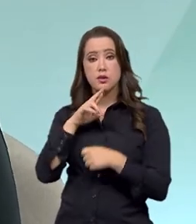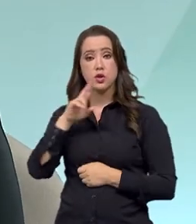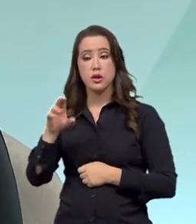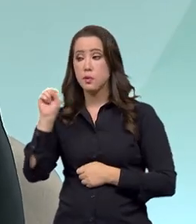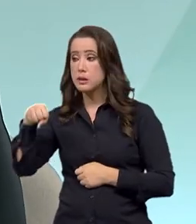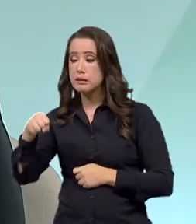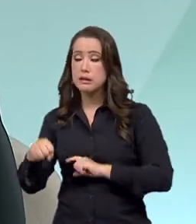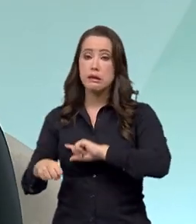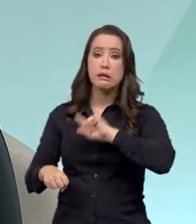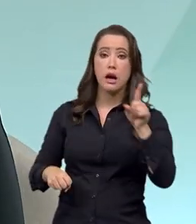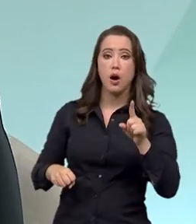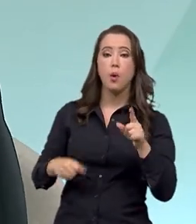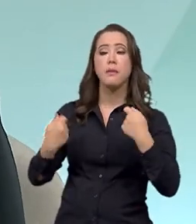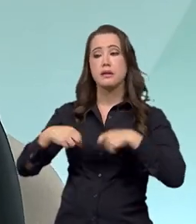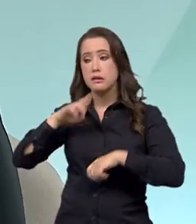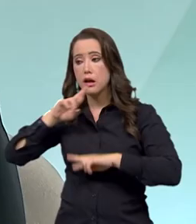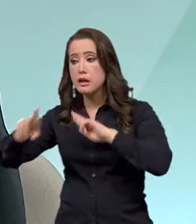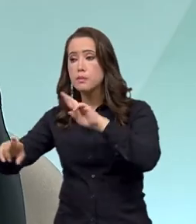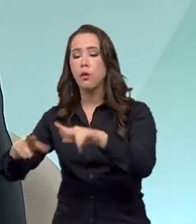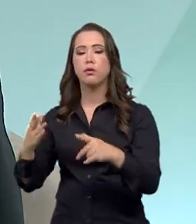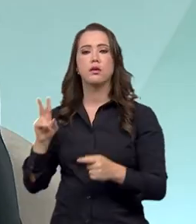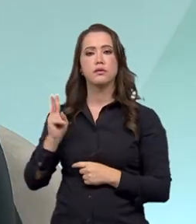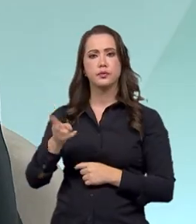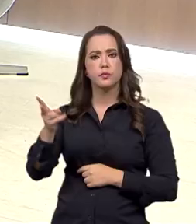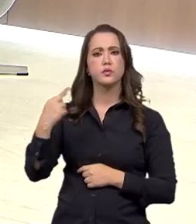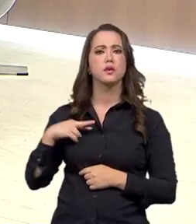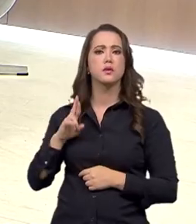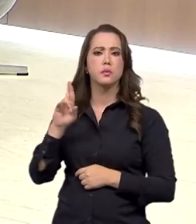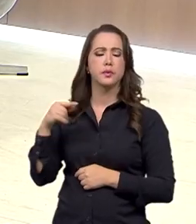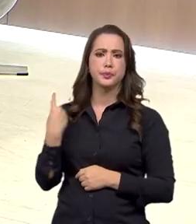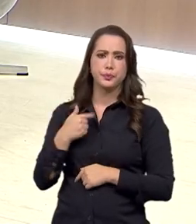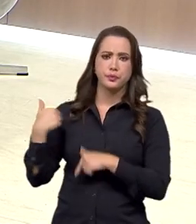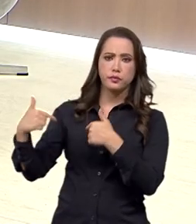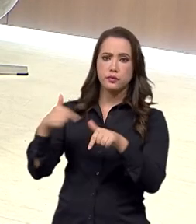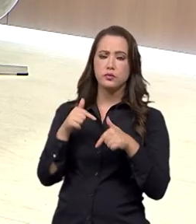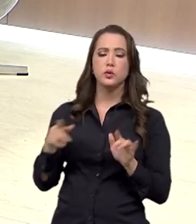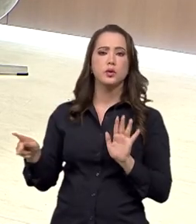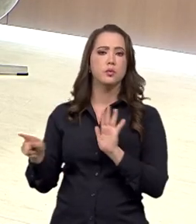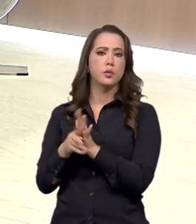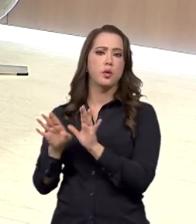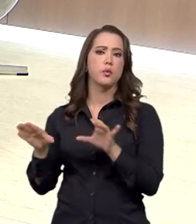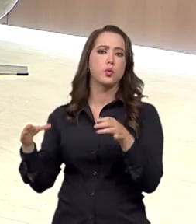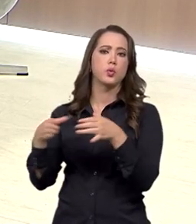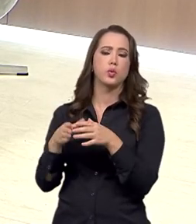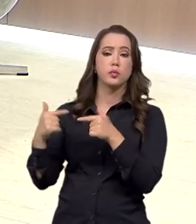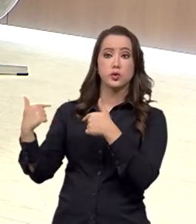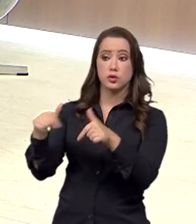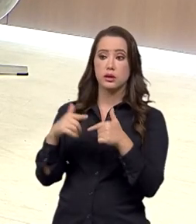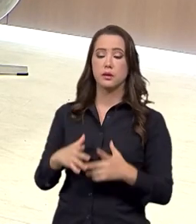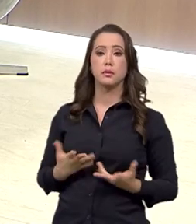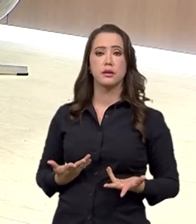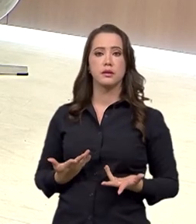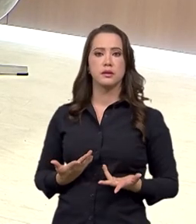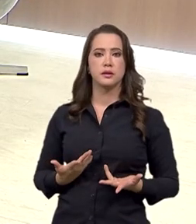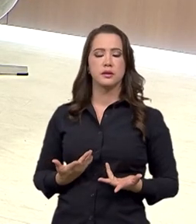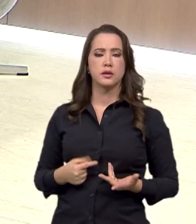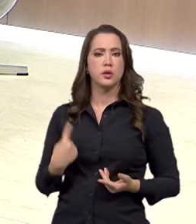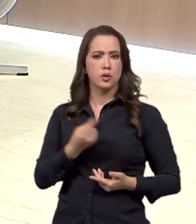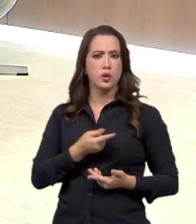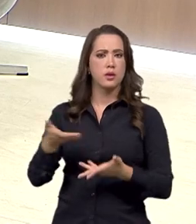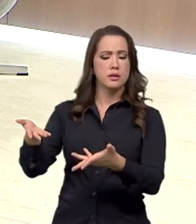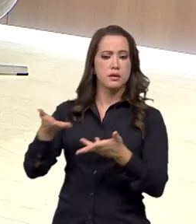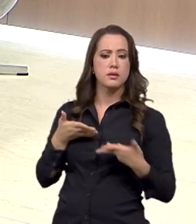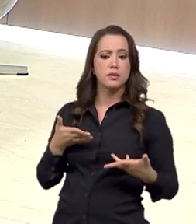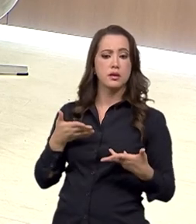vamos responder, vamos encarar com muita responsabilidade esse trabalho. E nesse sentido, no próprio setor de tombamento, recebemos